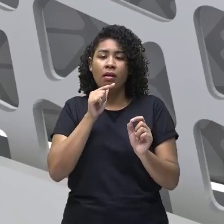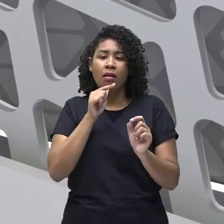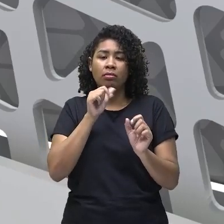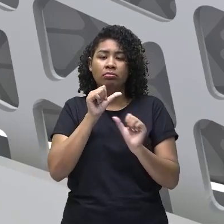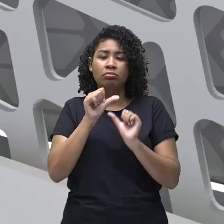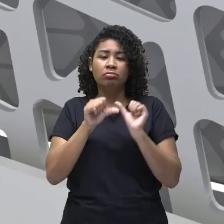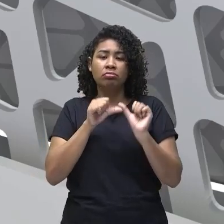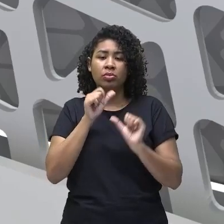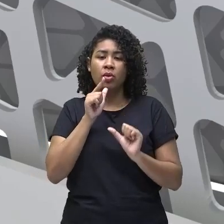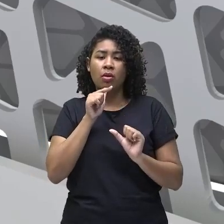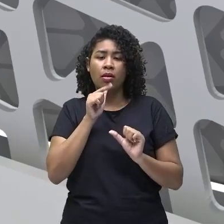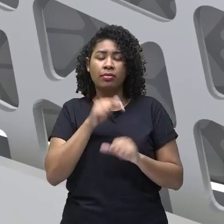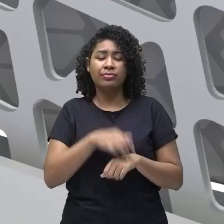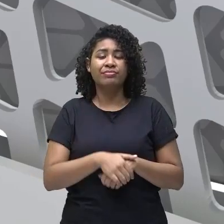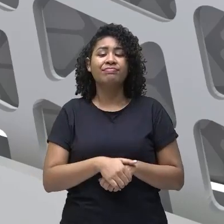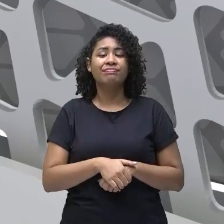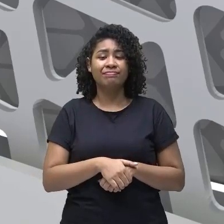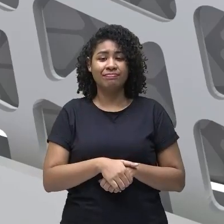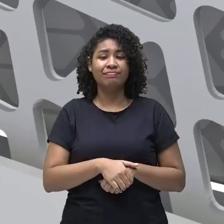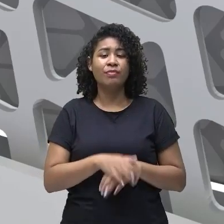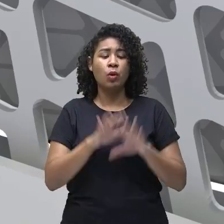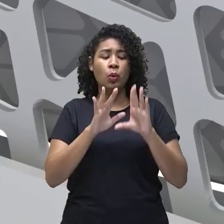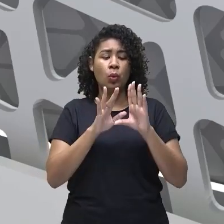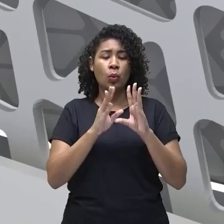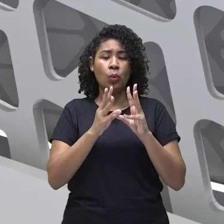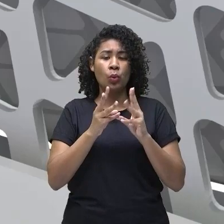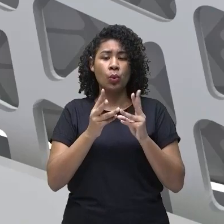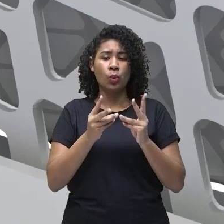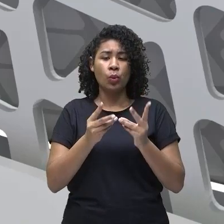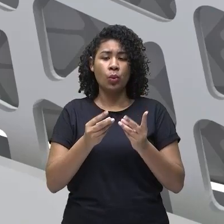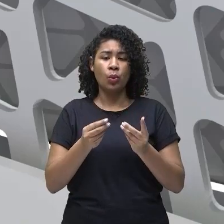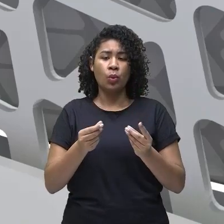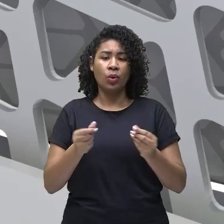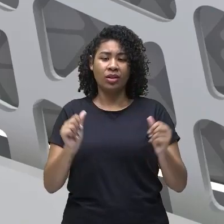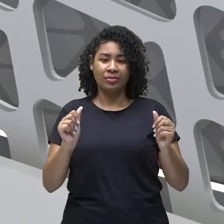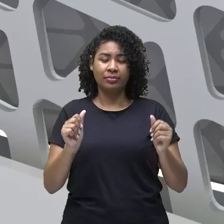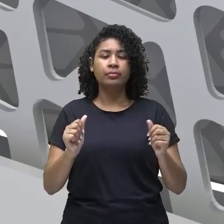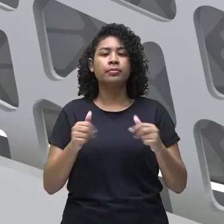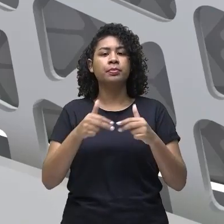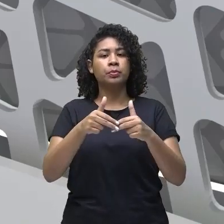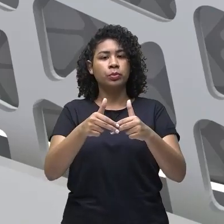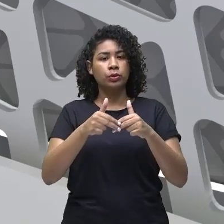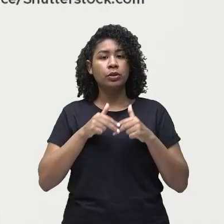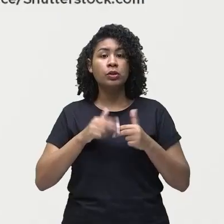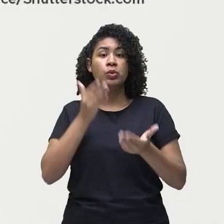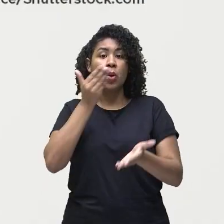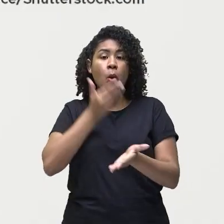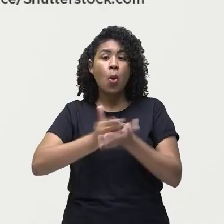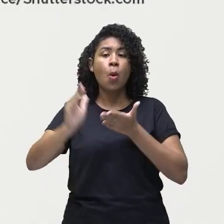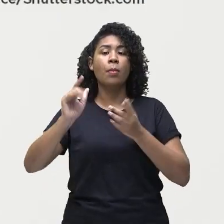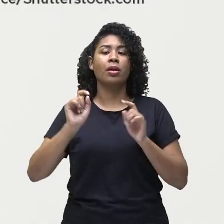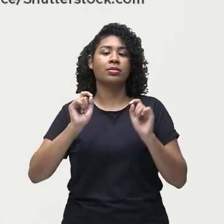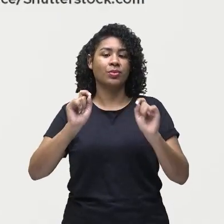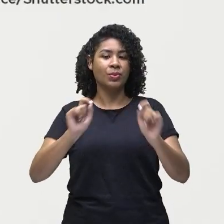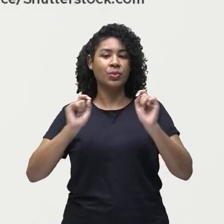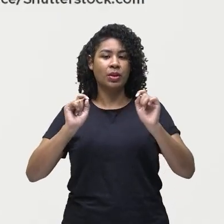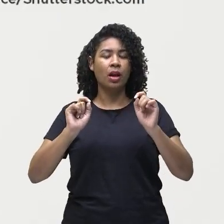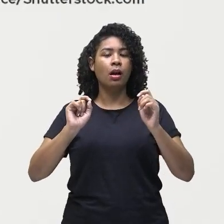da terra e a outra consequência vai ser a maior frequência de desastres naturais